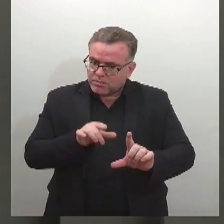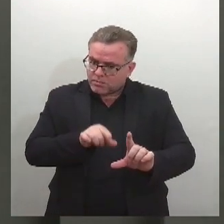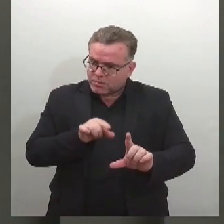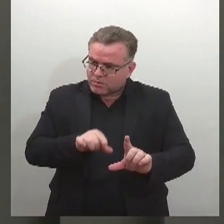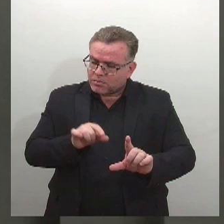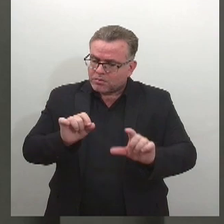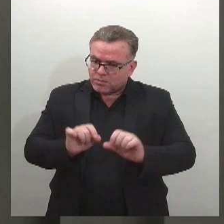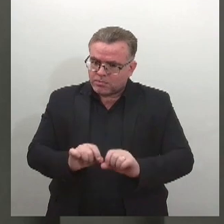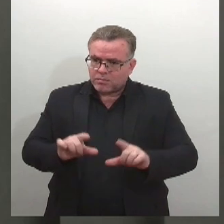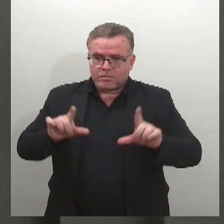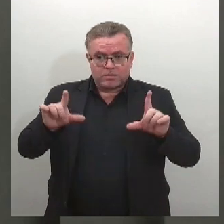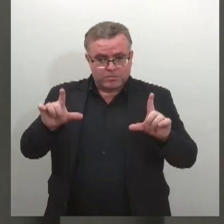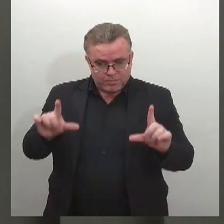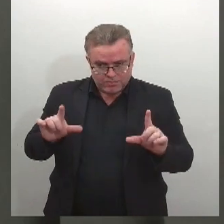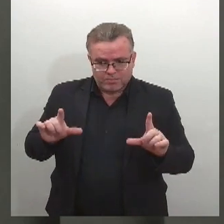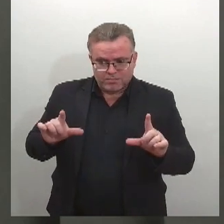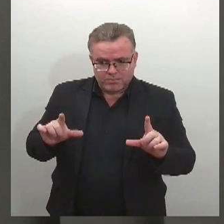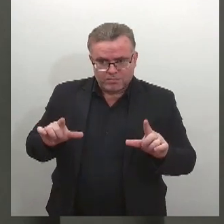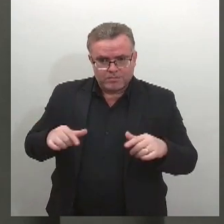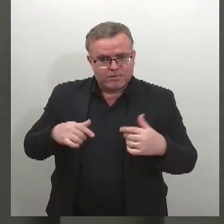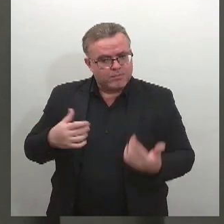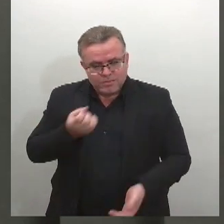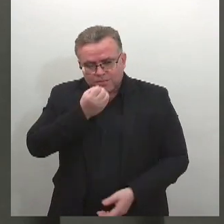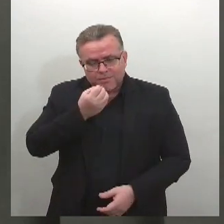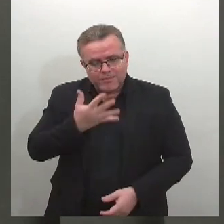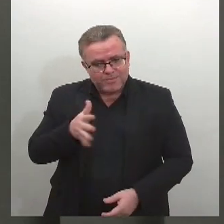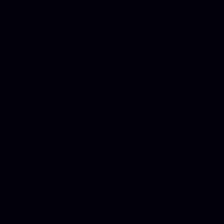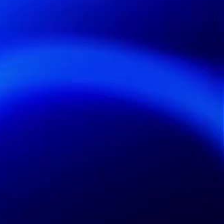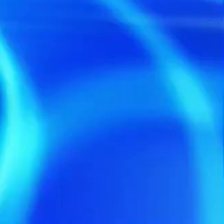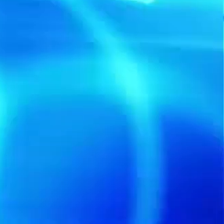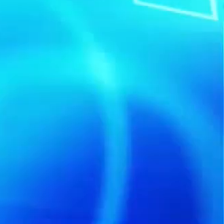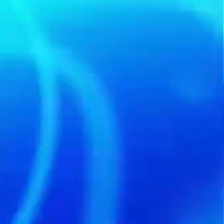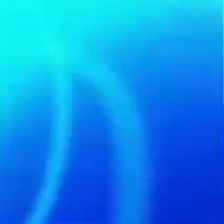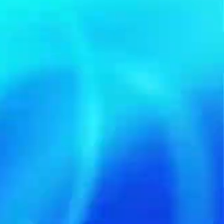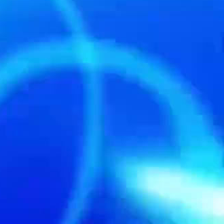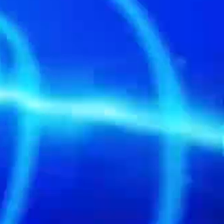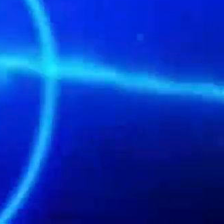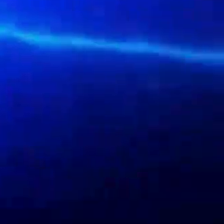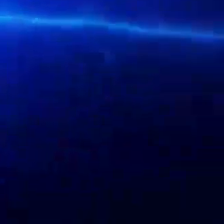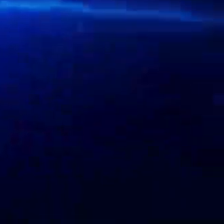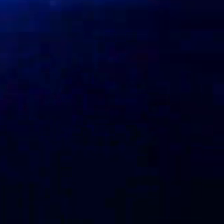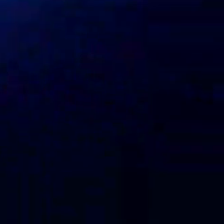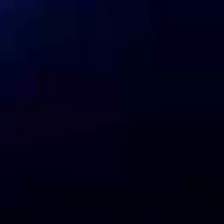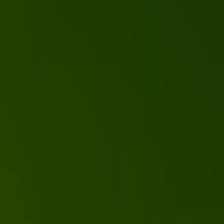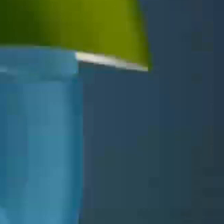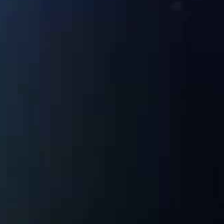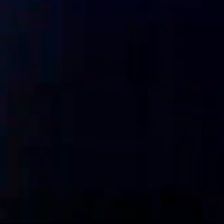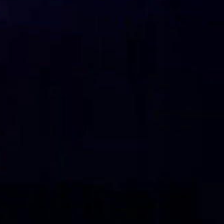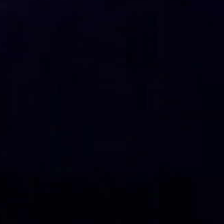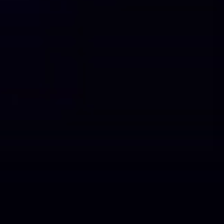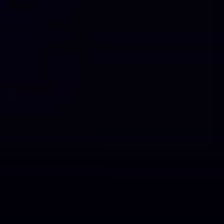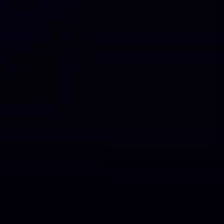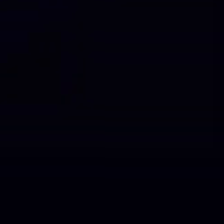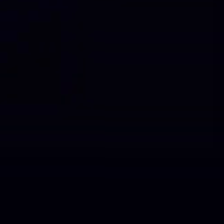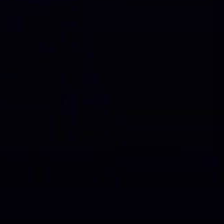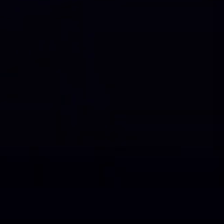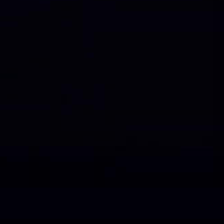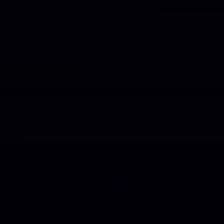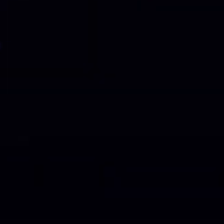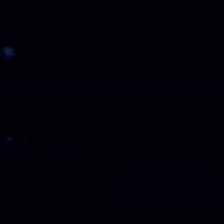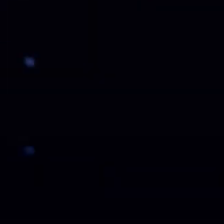será redirecionado. Até o nosso próximo encontro. Até lá! Transcrição Quintena Coelho